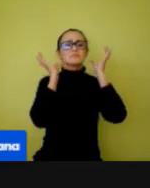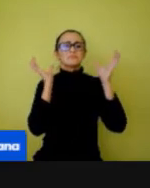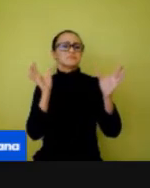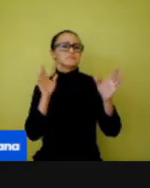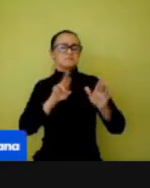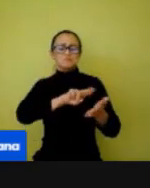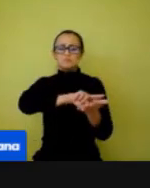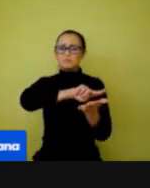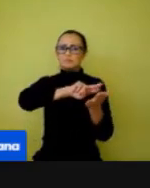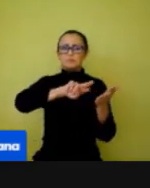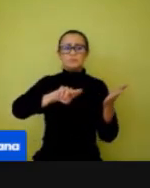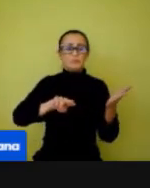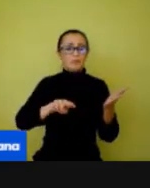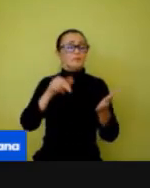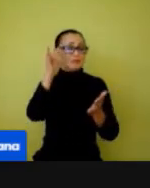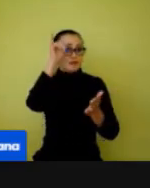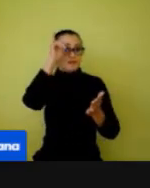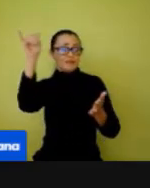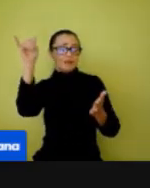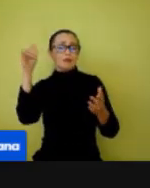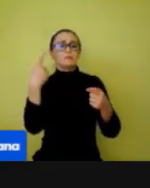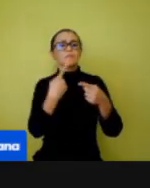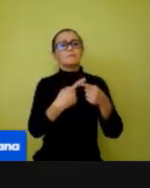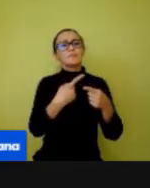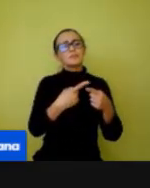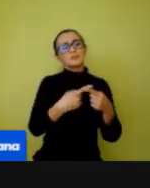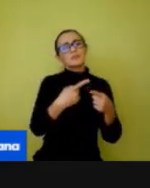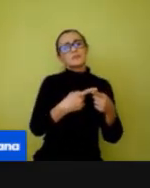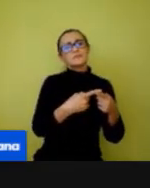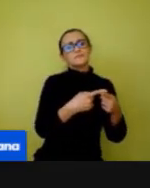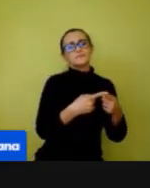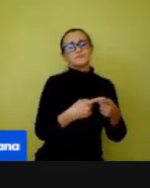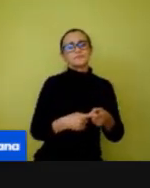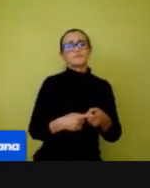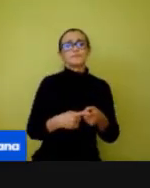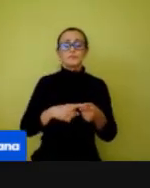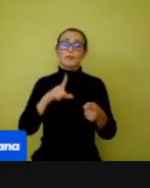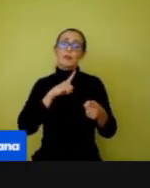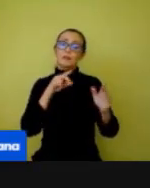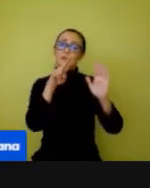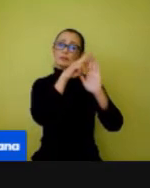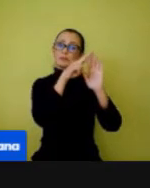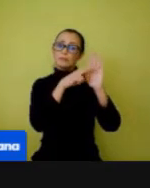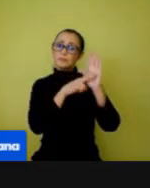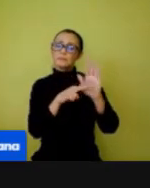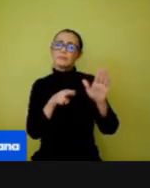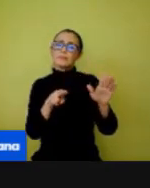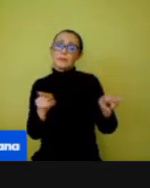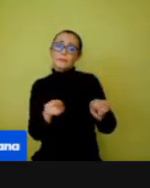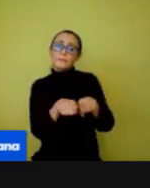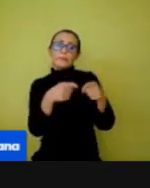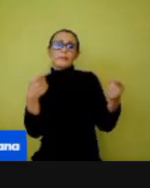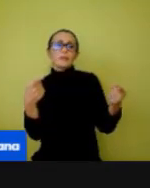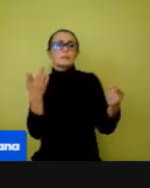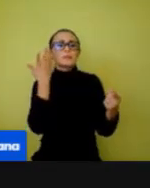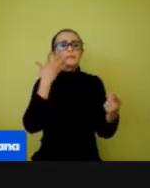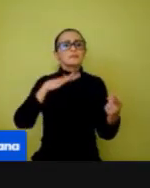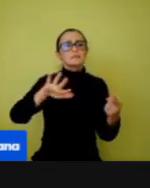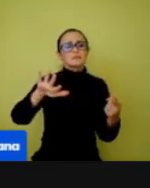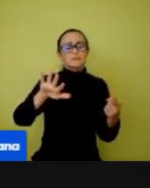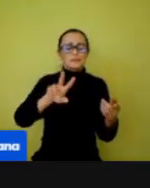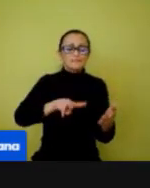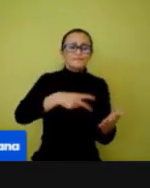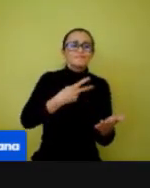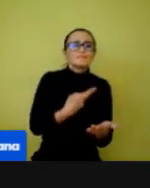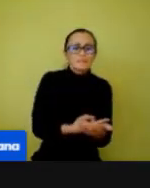Por que a gente está colocando isso? Já existe essa regra. Mas, por exemplo, a criança está lá, ela cai, ela